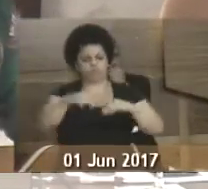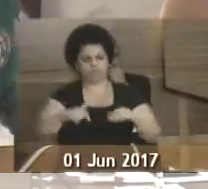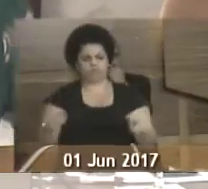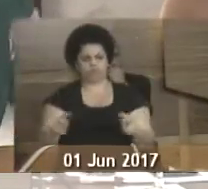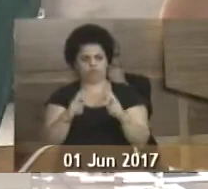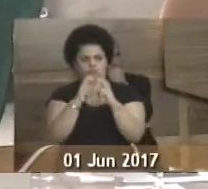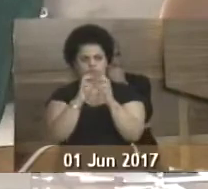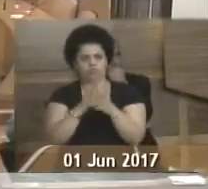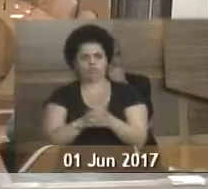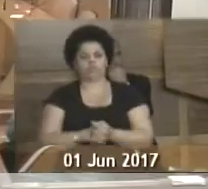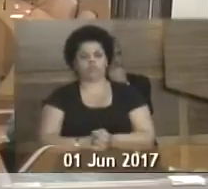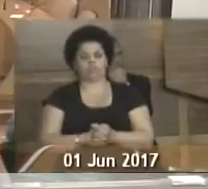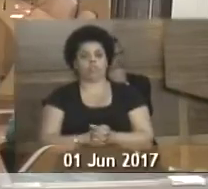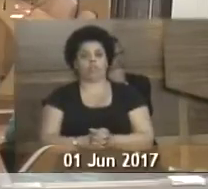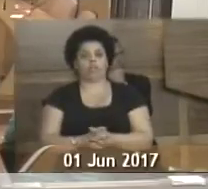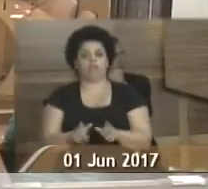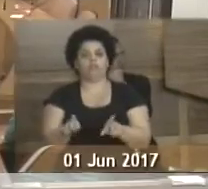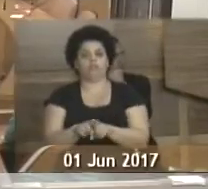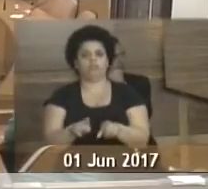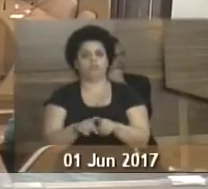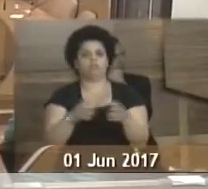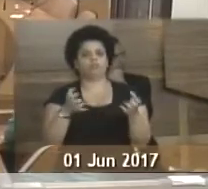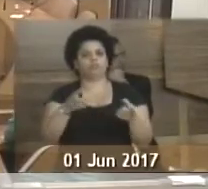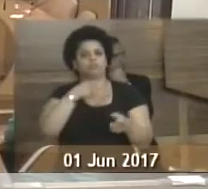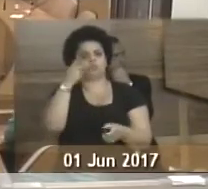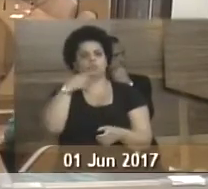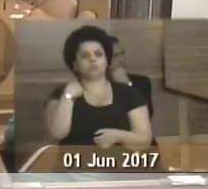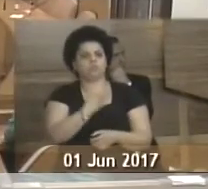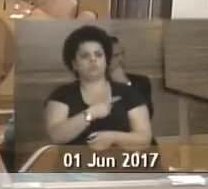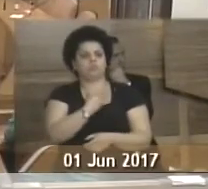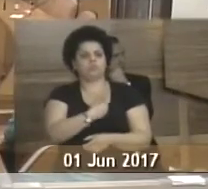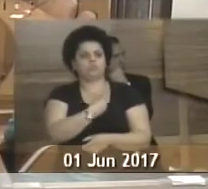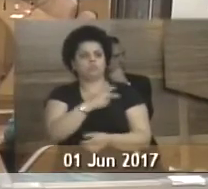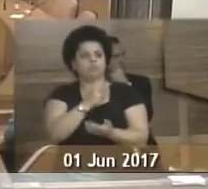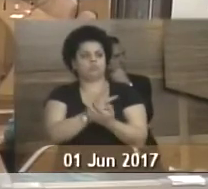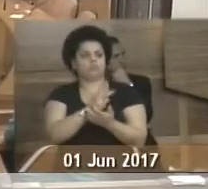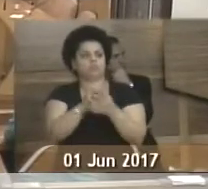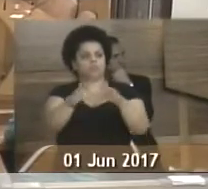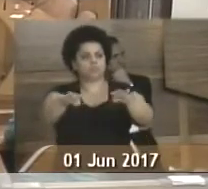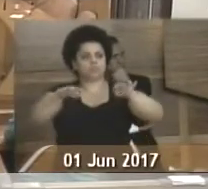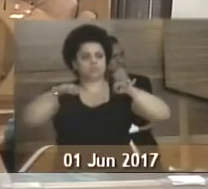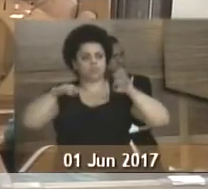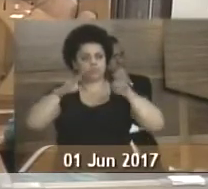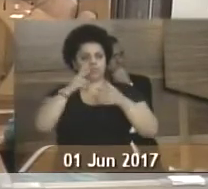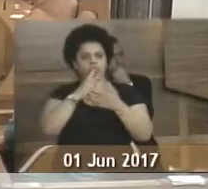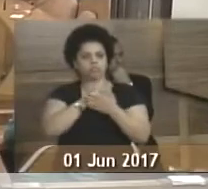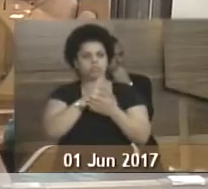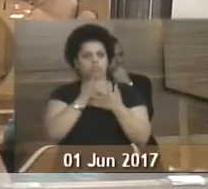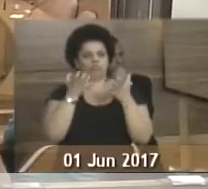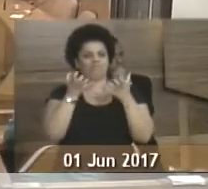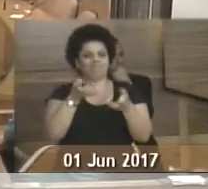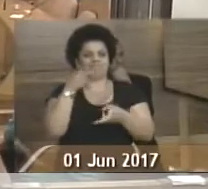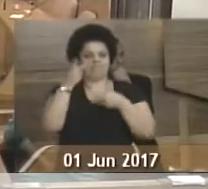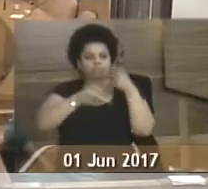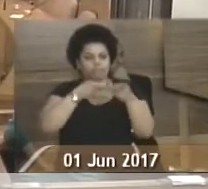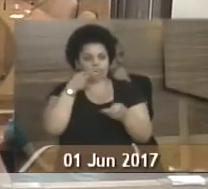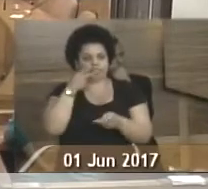casa. Vamos ressaltar aqui a presença sempre aqui no nosso plenário. Aí eu não posso ser covarde